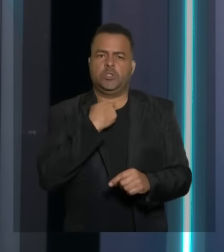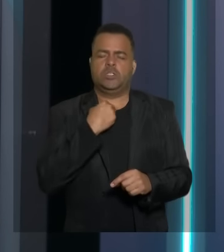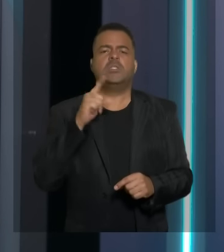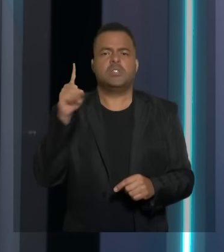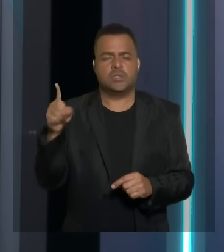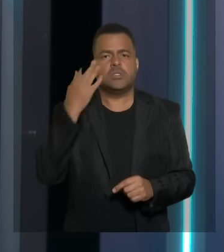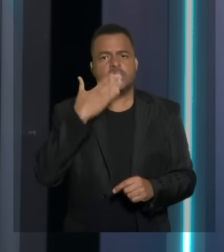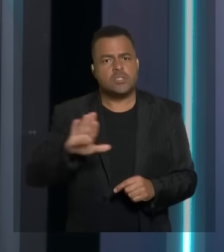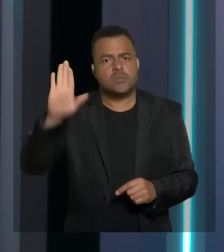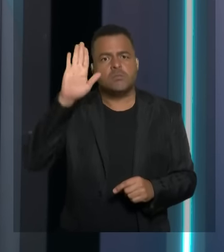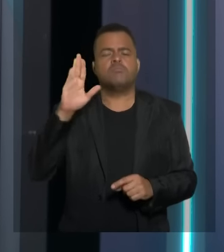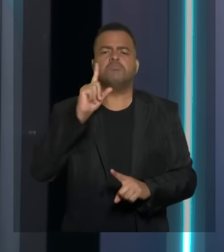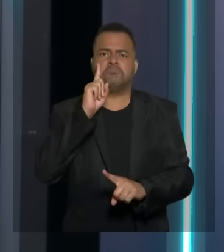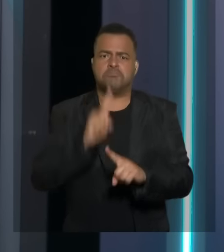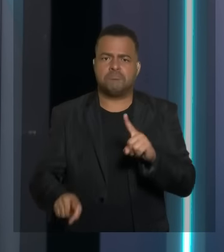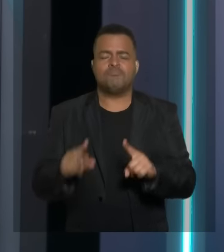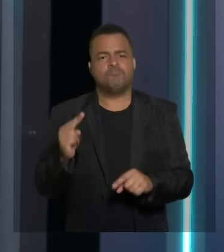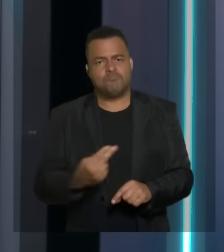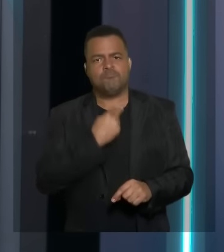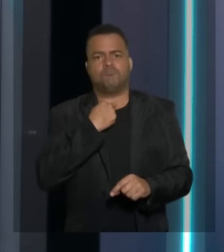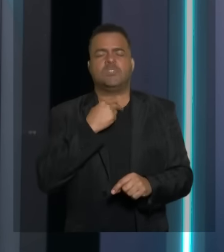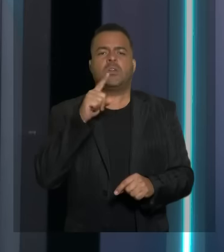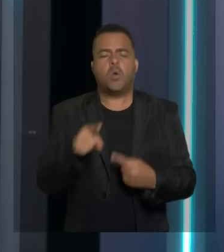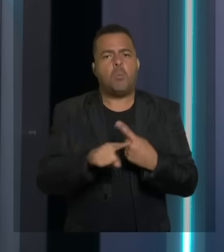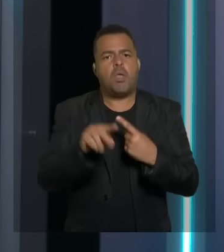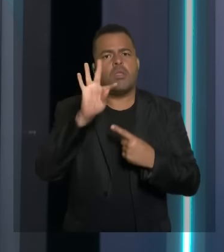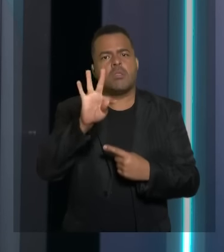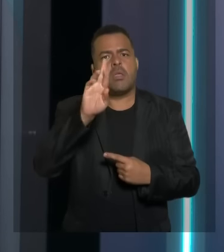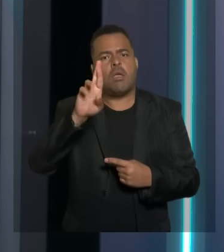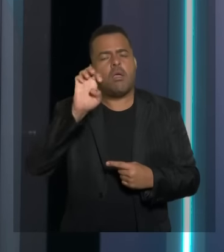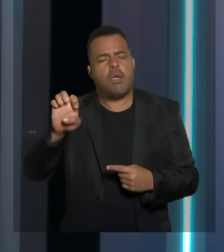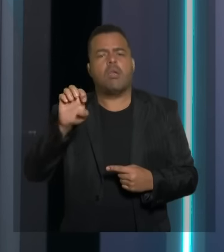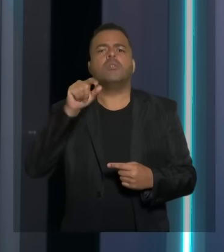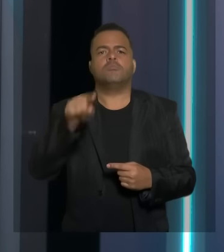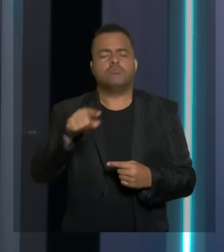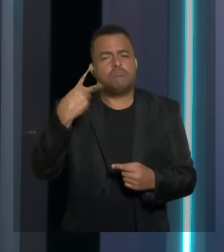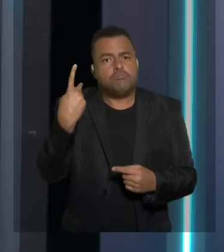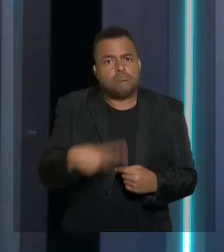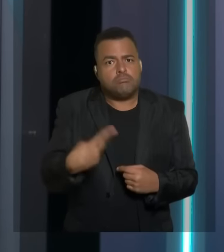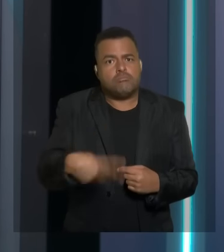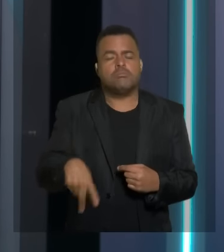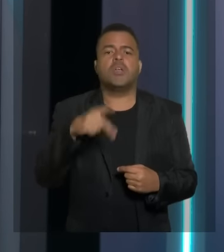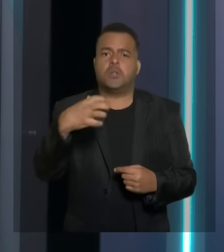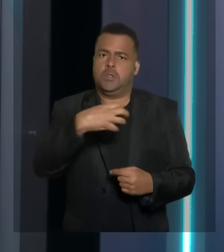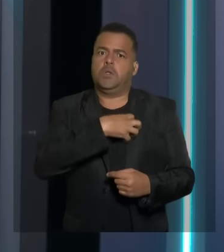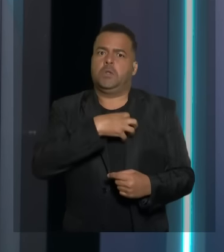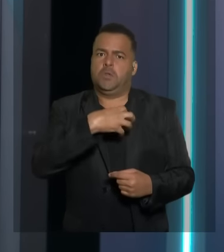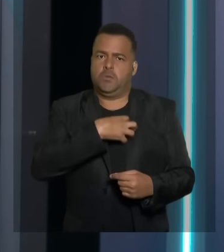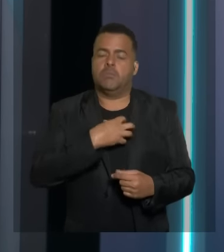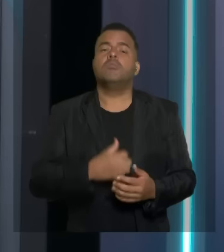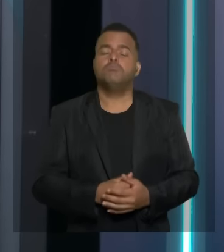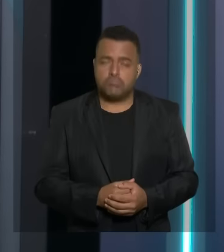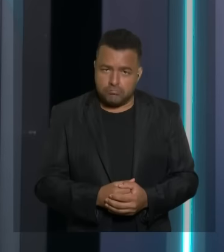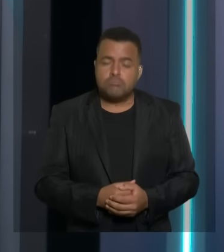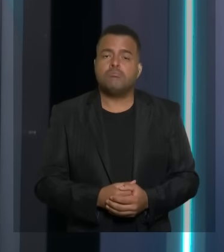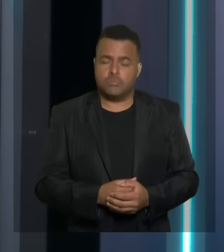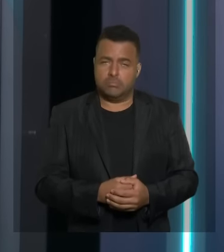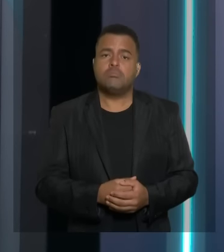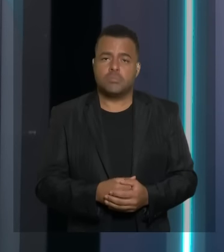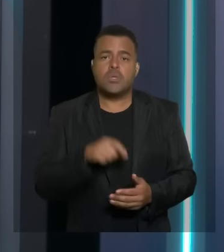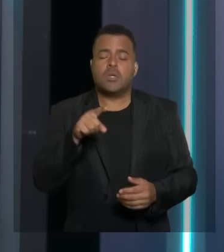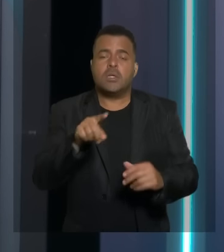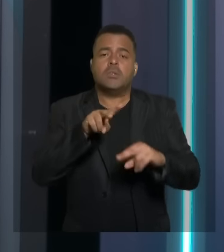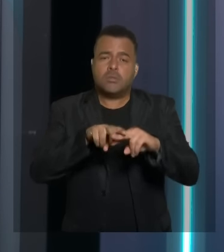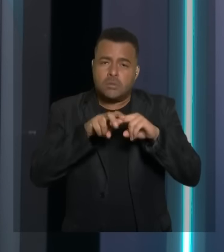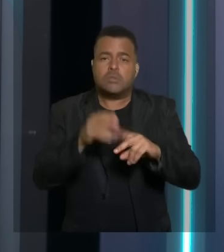inelegível pelo Tribunal Regional Eleitoral da Bahia inclusive estou